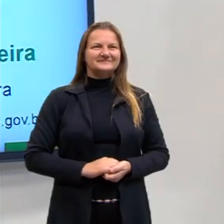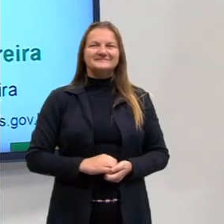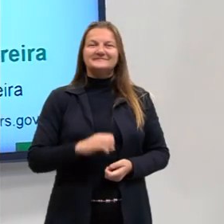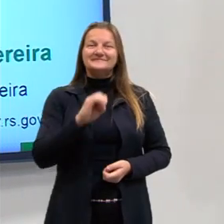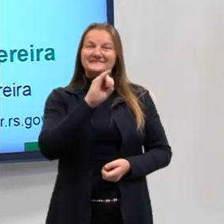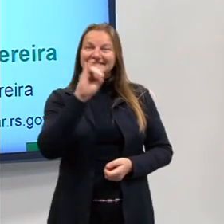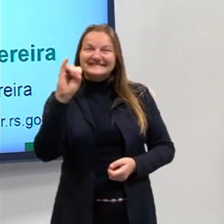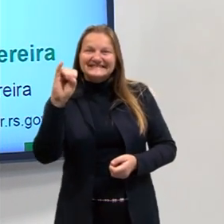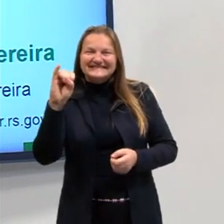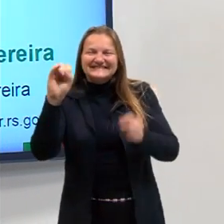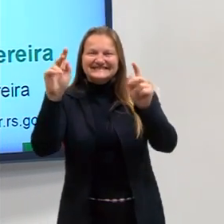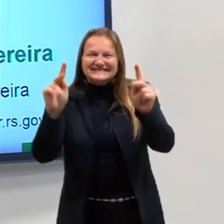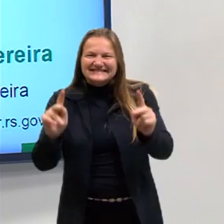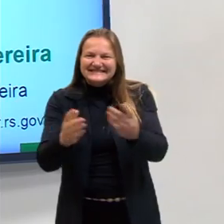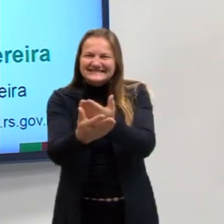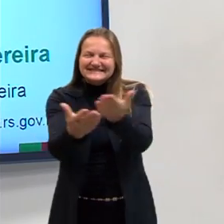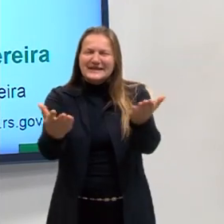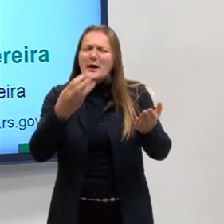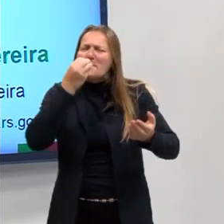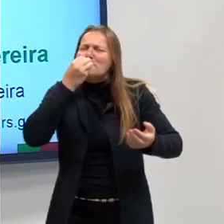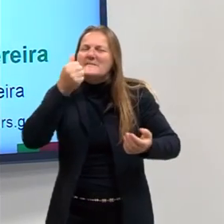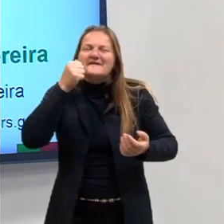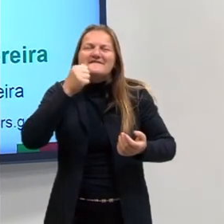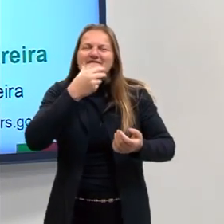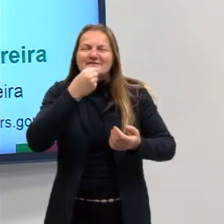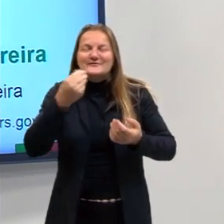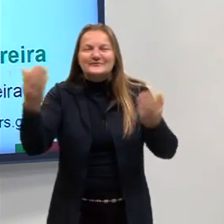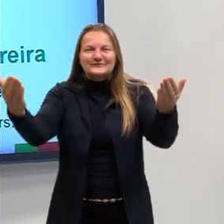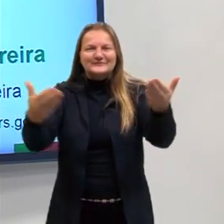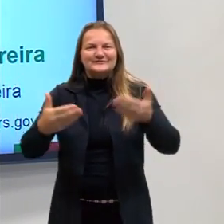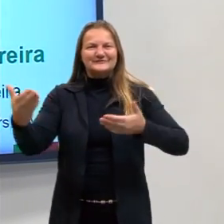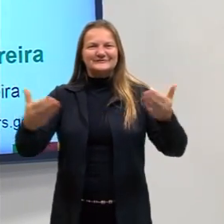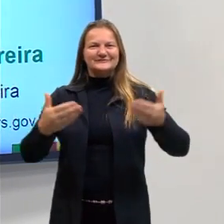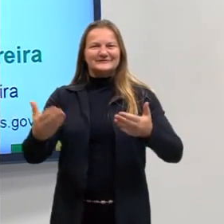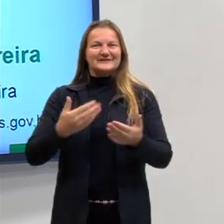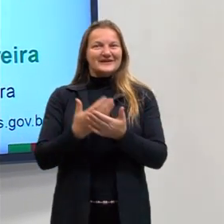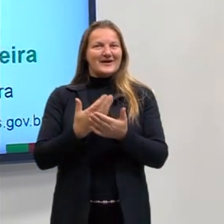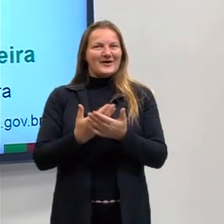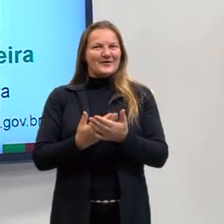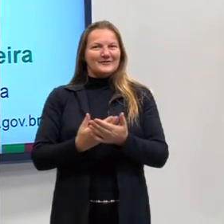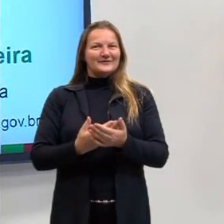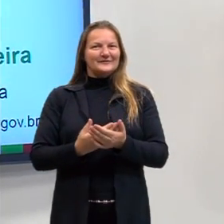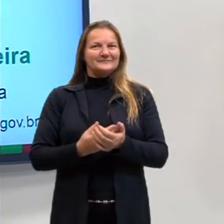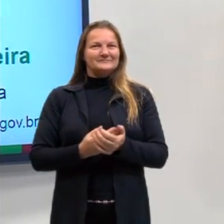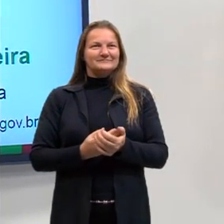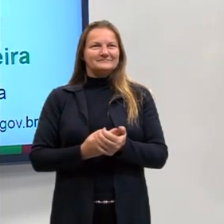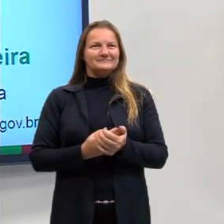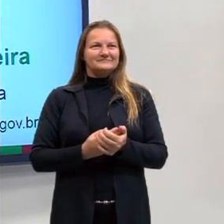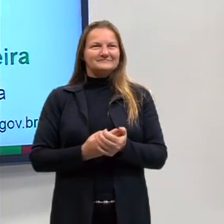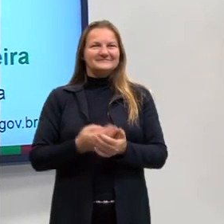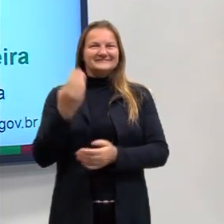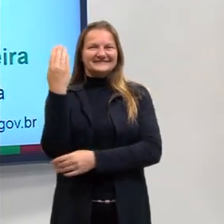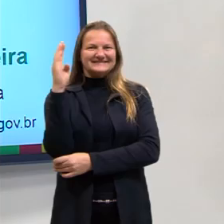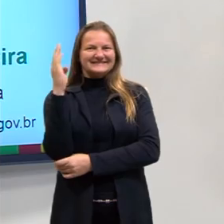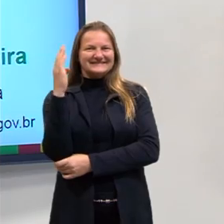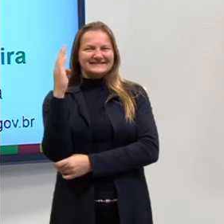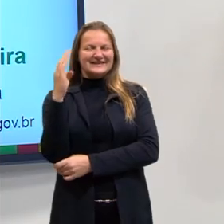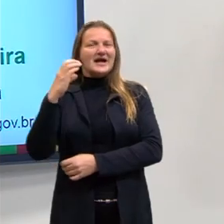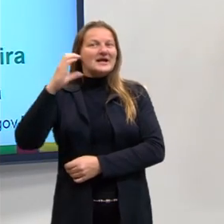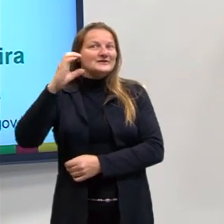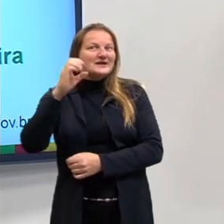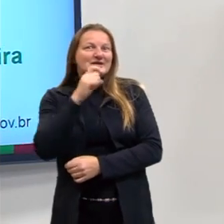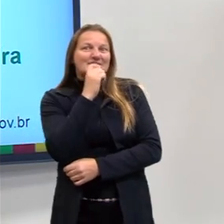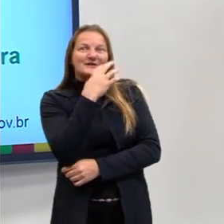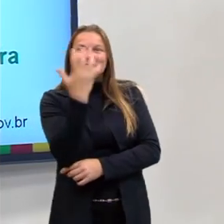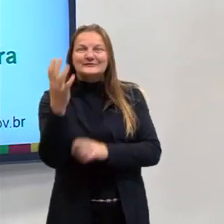Olá pessoal, bem-vindos e bem-vindas à aula da Biologia, Ciências